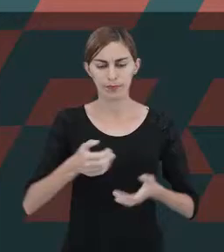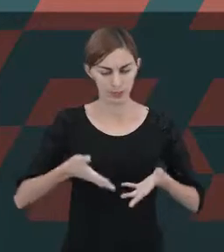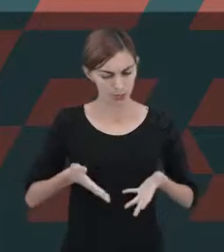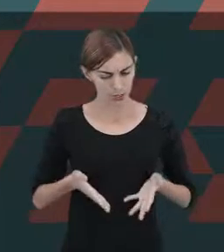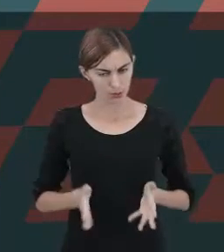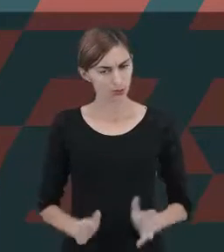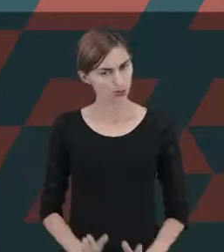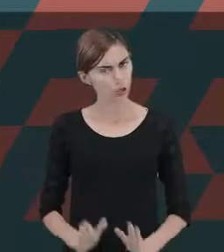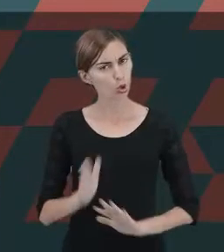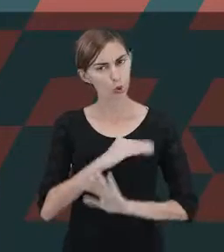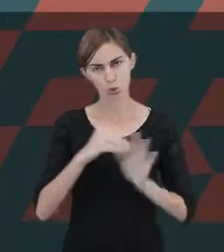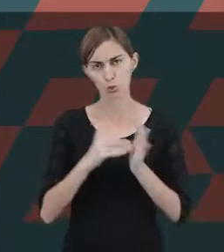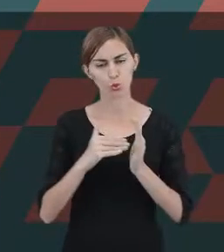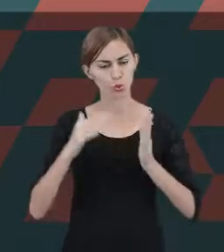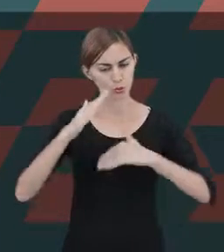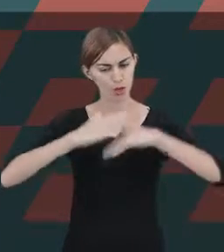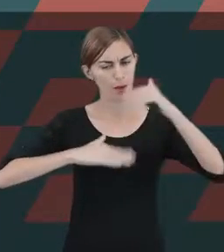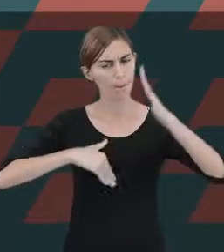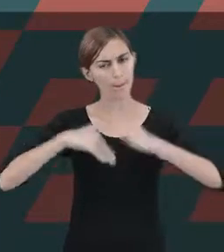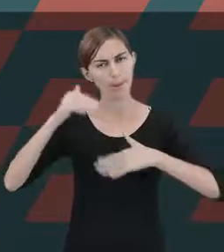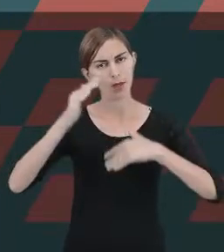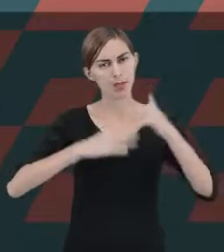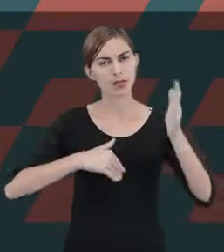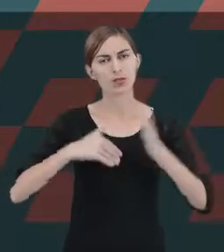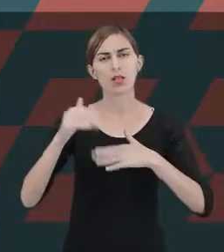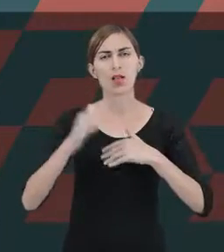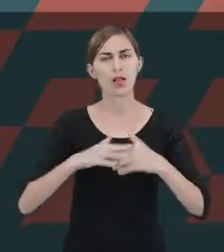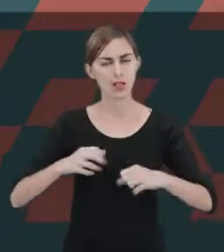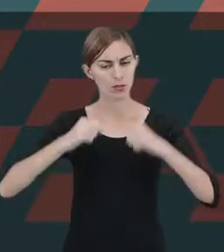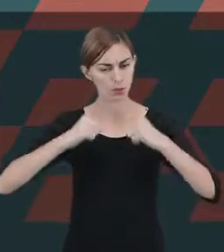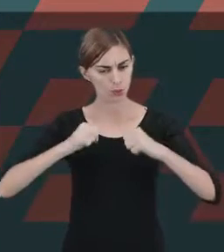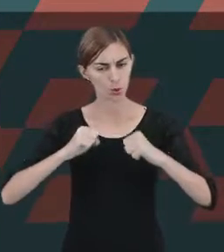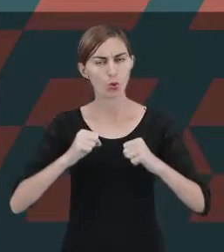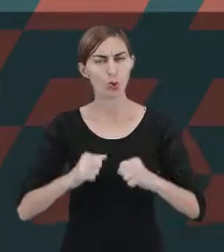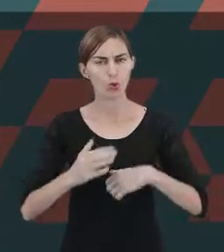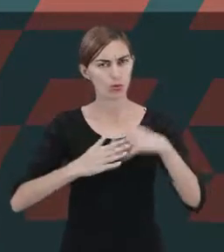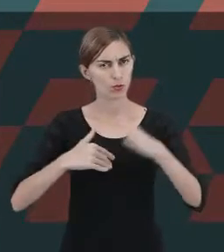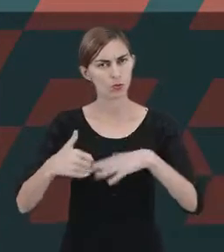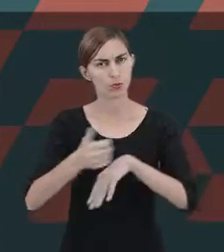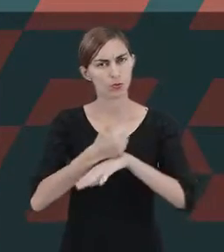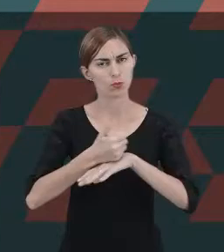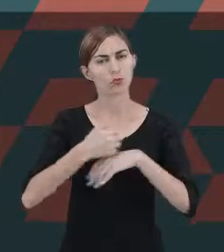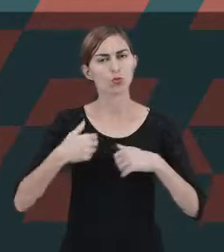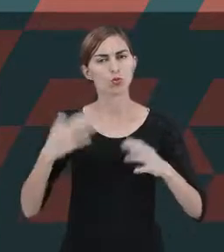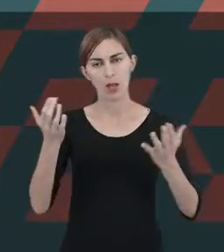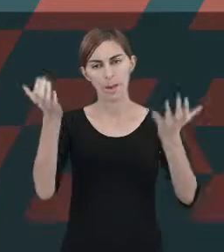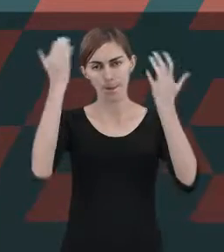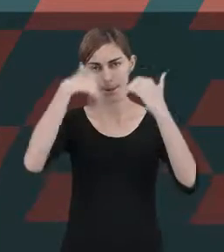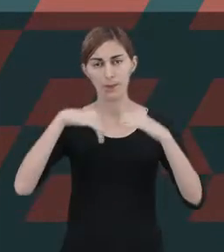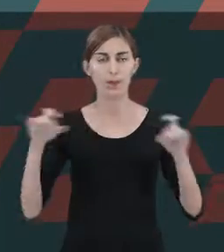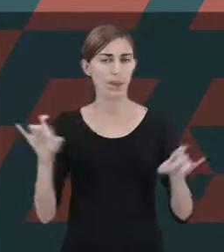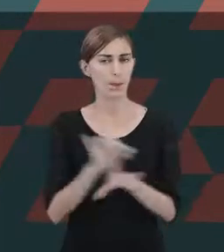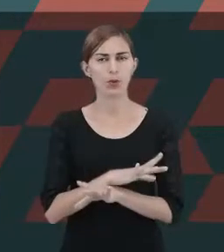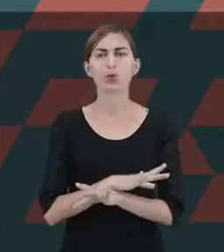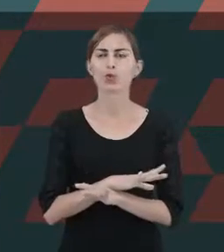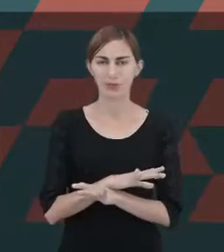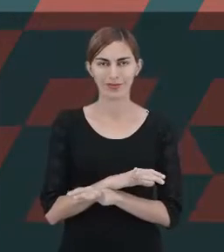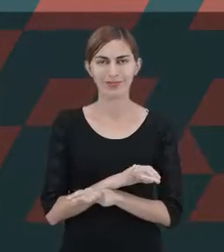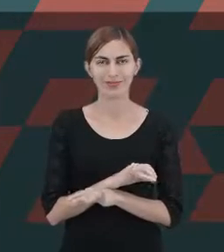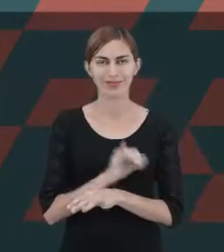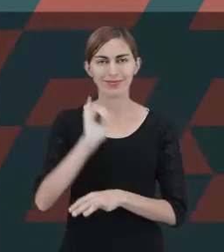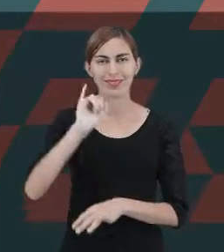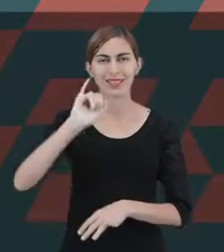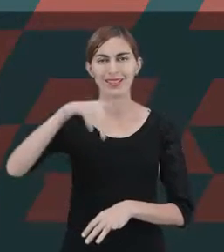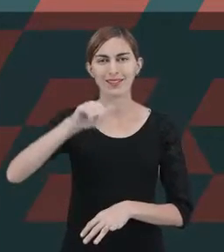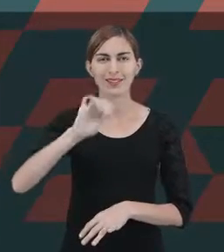todas as nossas capacidades e potencialidades já adquiridas. Isso seria uma construção inata ao desenvolvimento. O